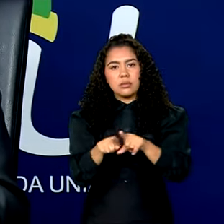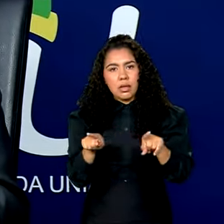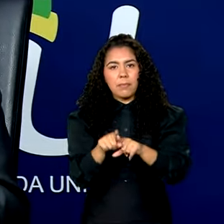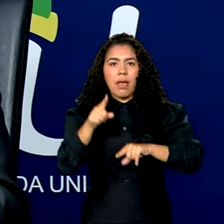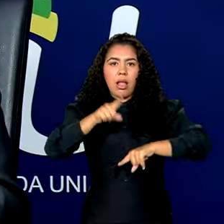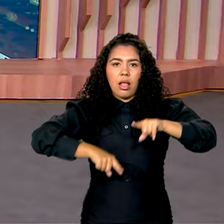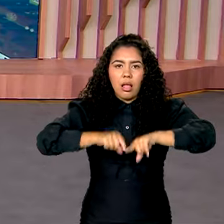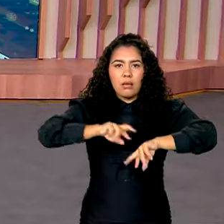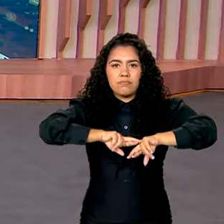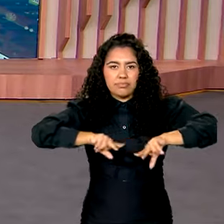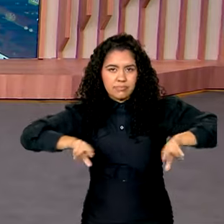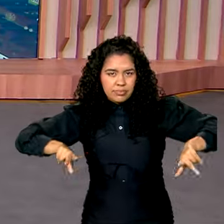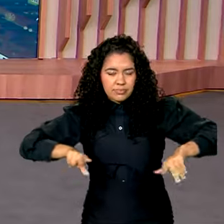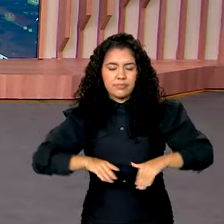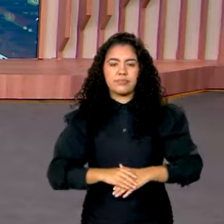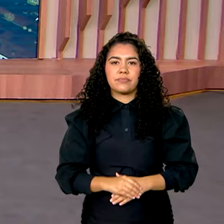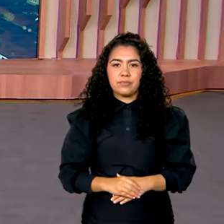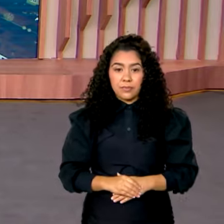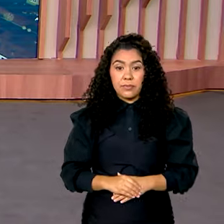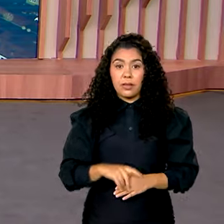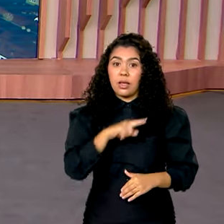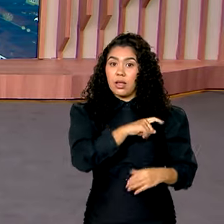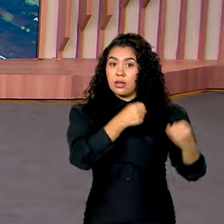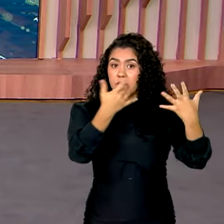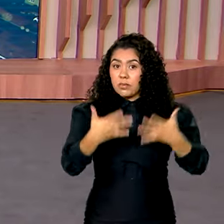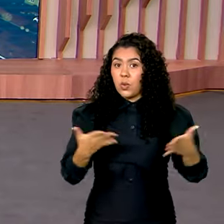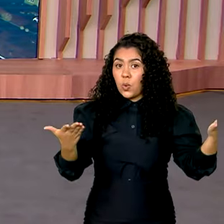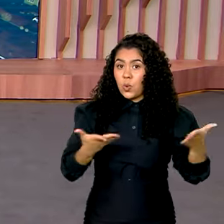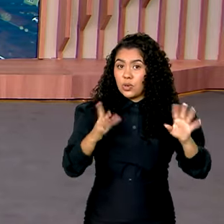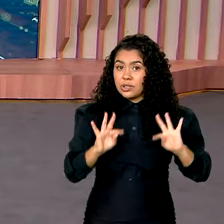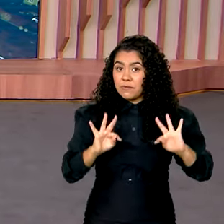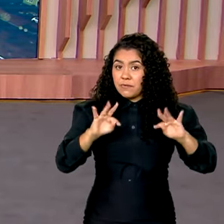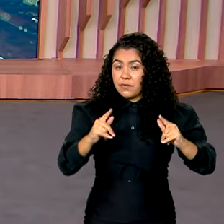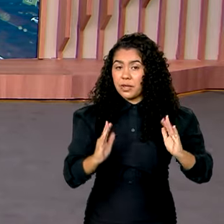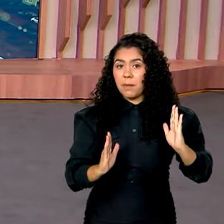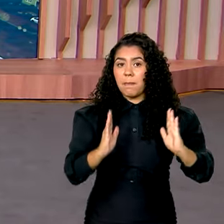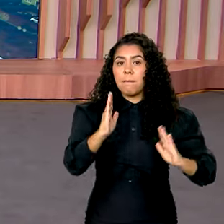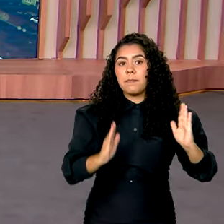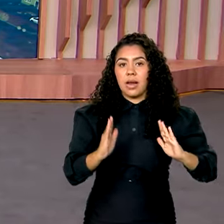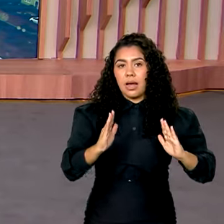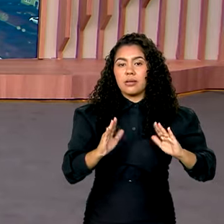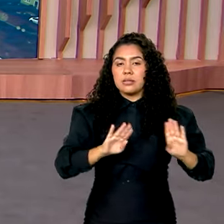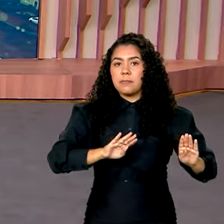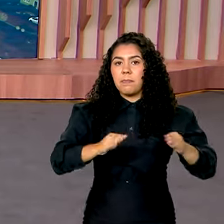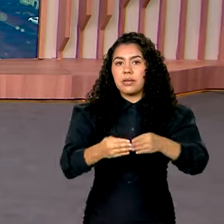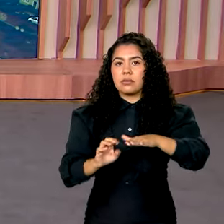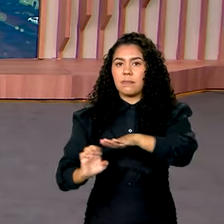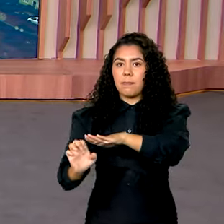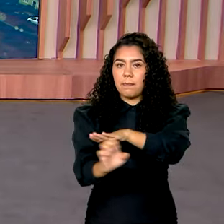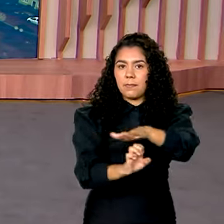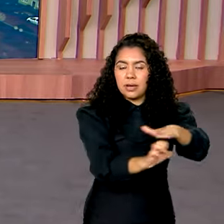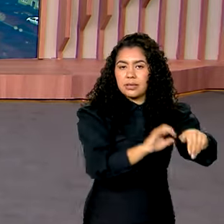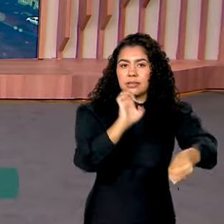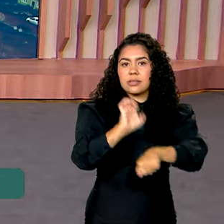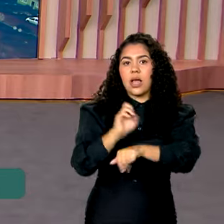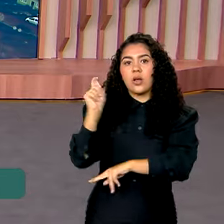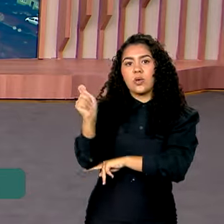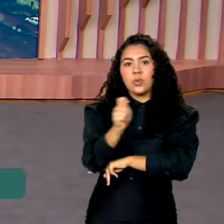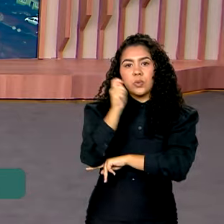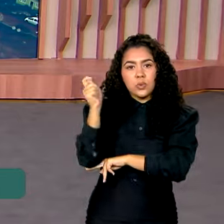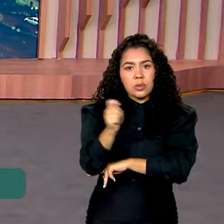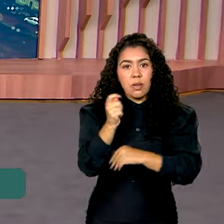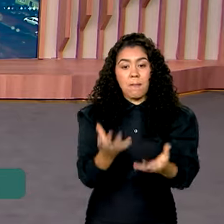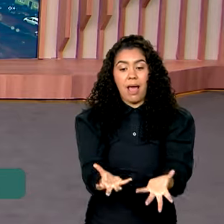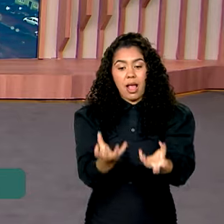equipamentos. E olha, termina hoje o prazo para empresas gaúchas atingidas pelas enchentes aderirem ao